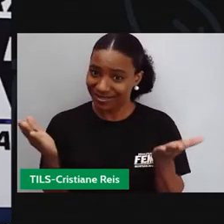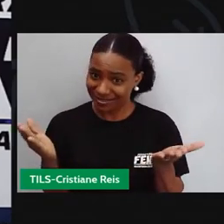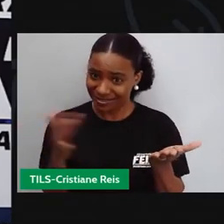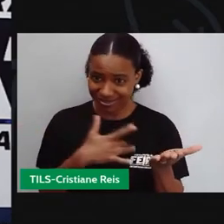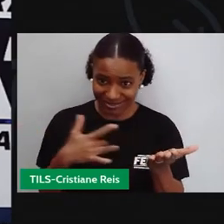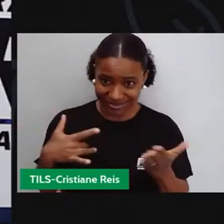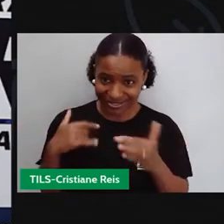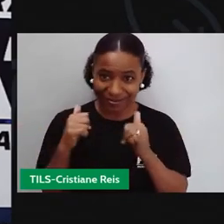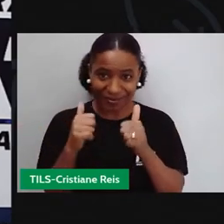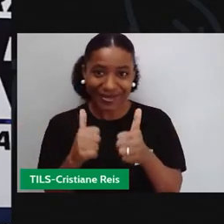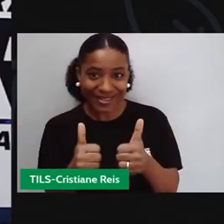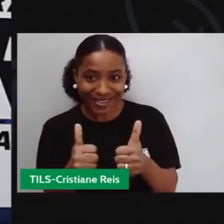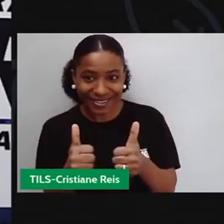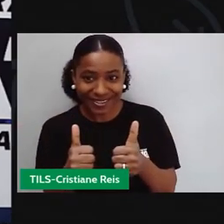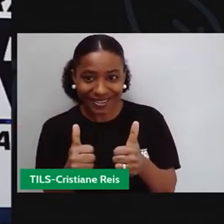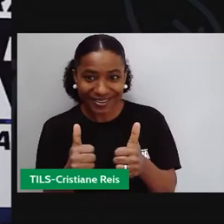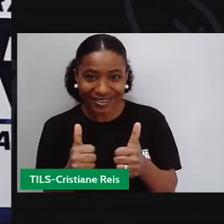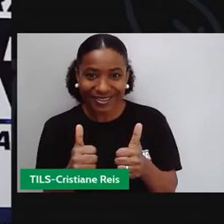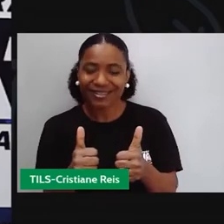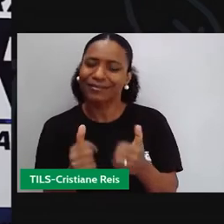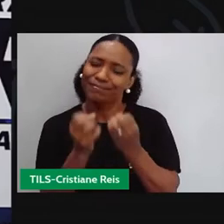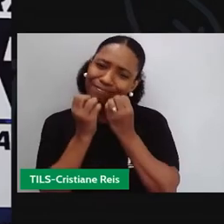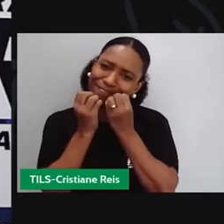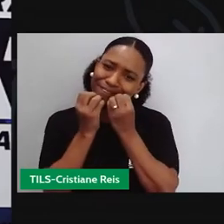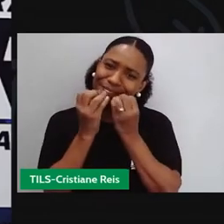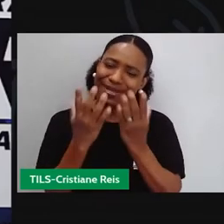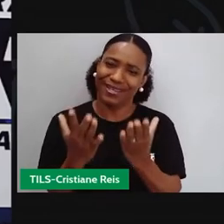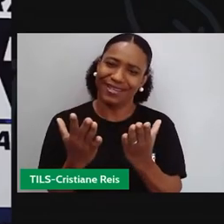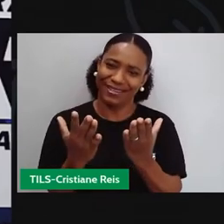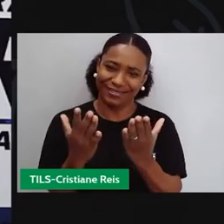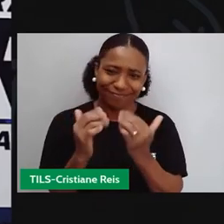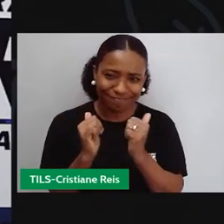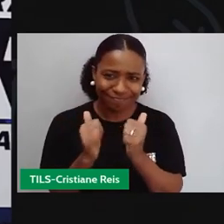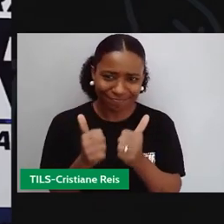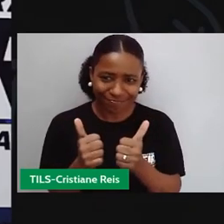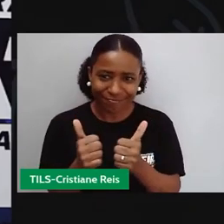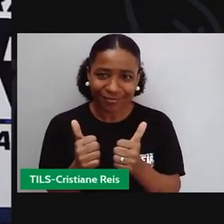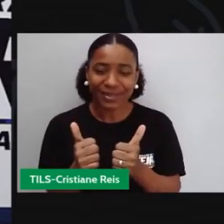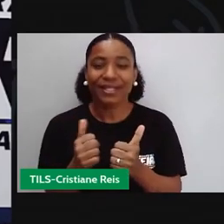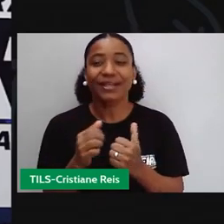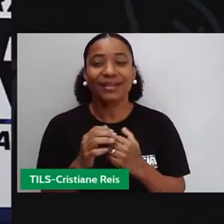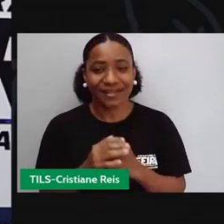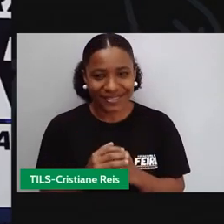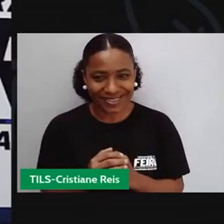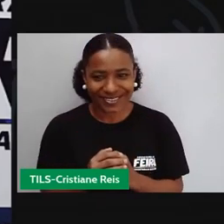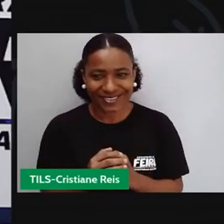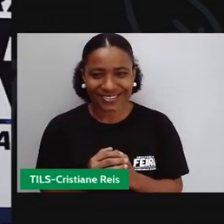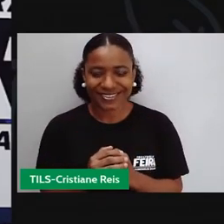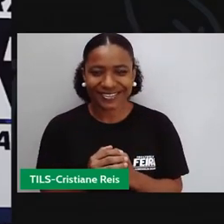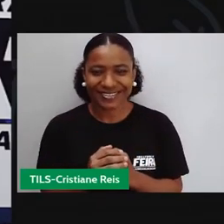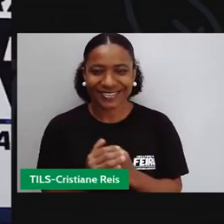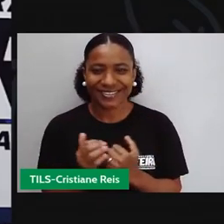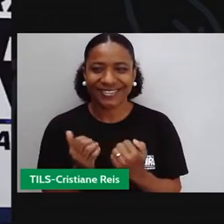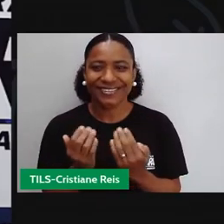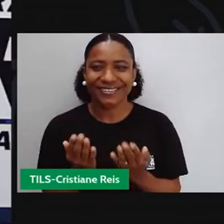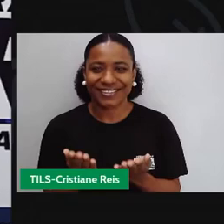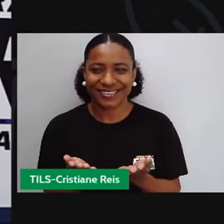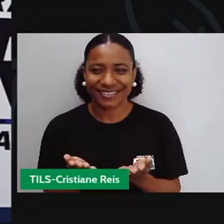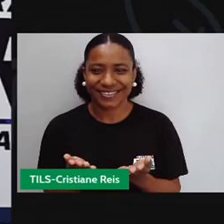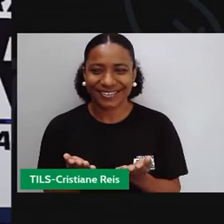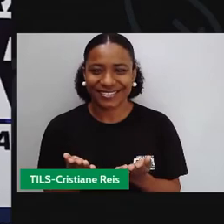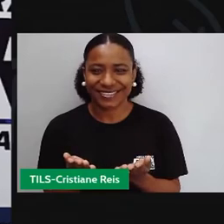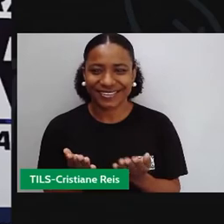very well. Eu espero que vocês estejam muito bem. Welcome to our special